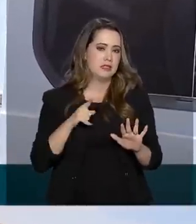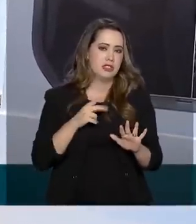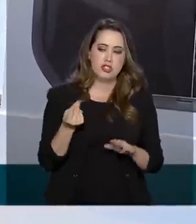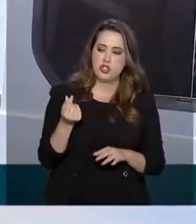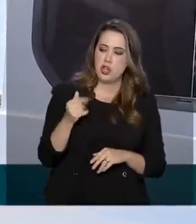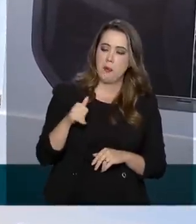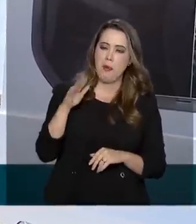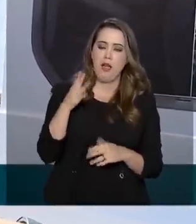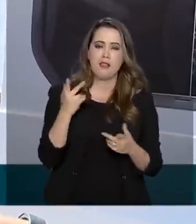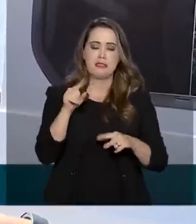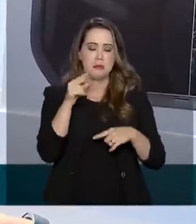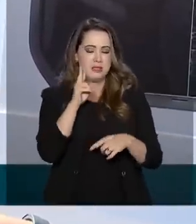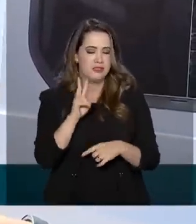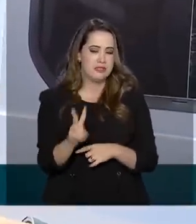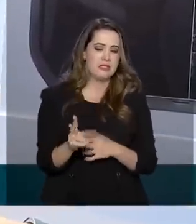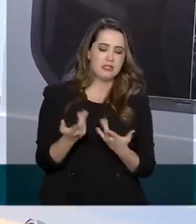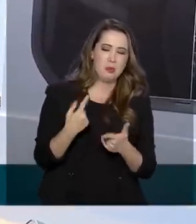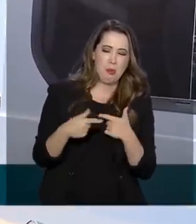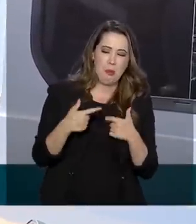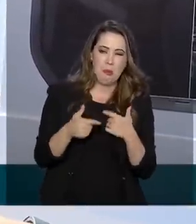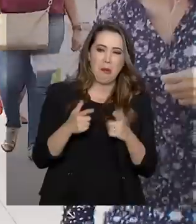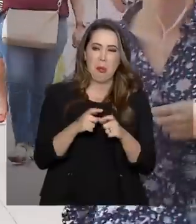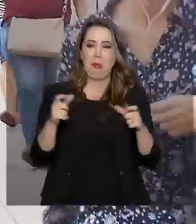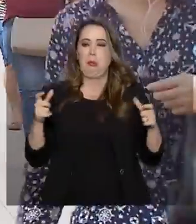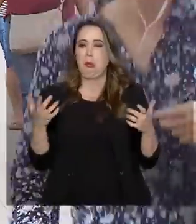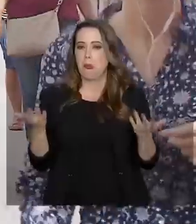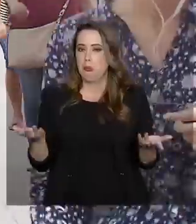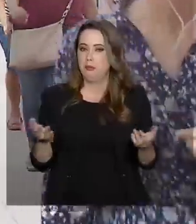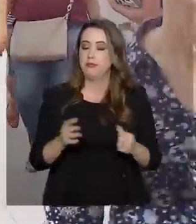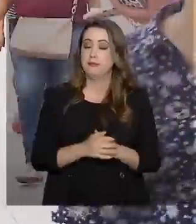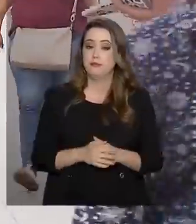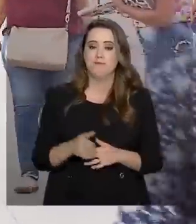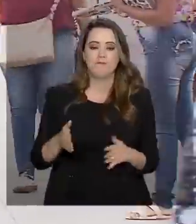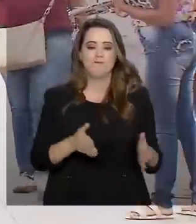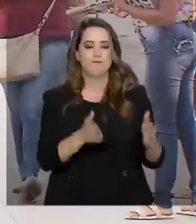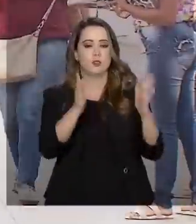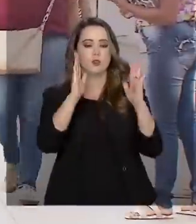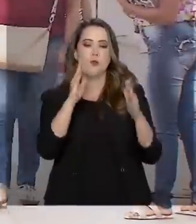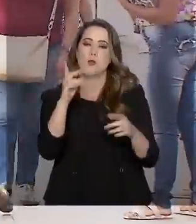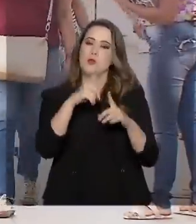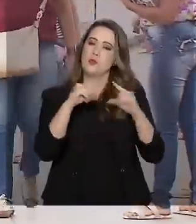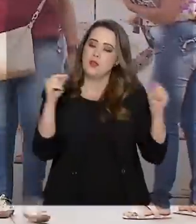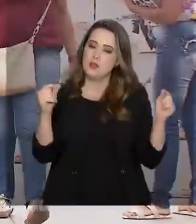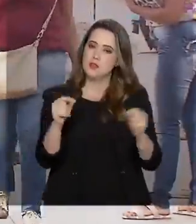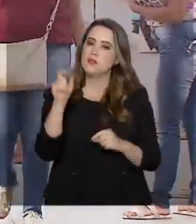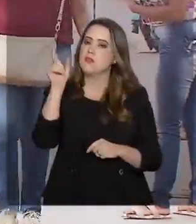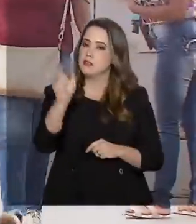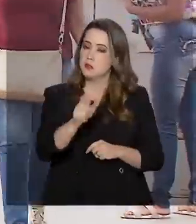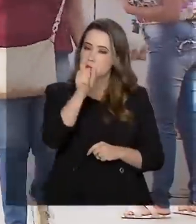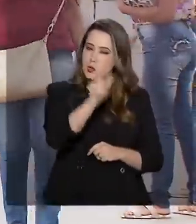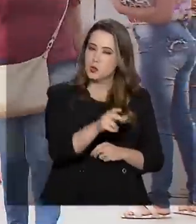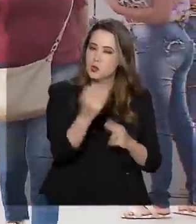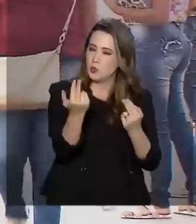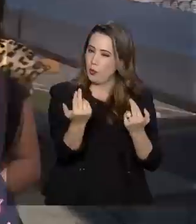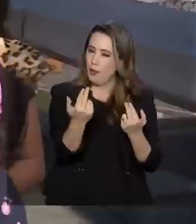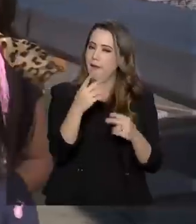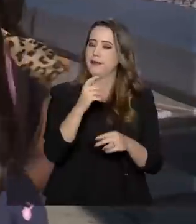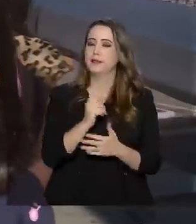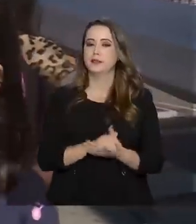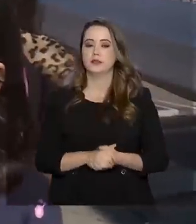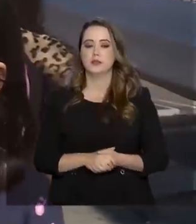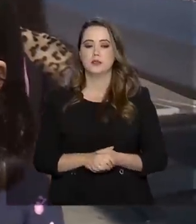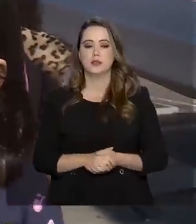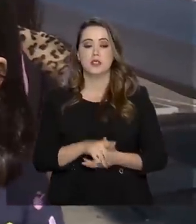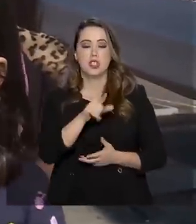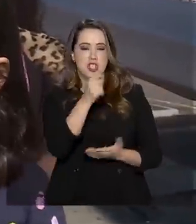depois tu vai ver que o prejuízo é bem maior, né? Nas ruas de Brasília, não é difícil achar quem foi pelo mesmo caminho. Você